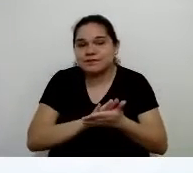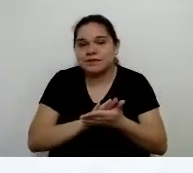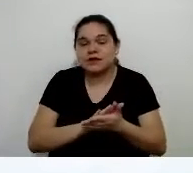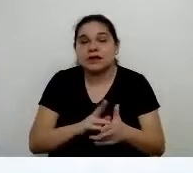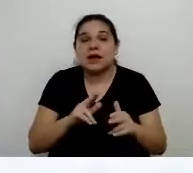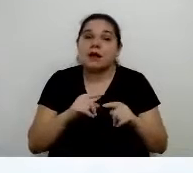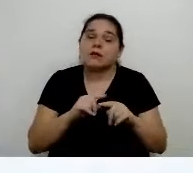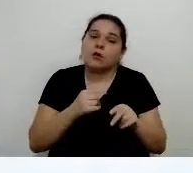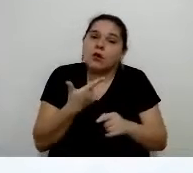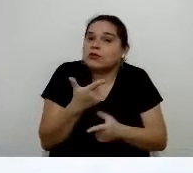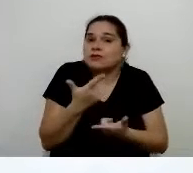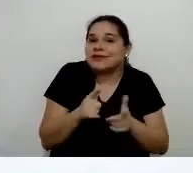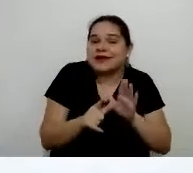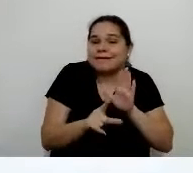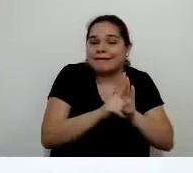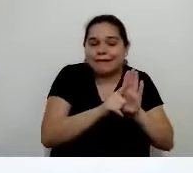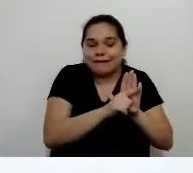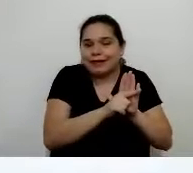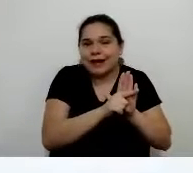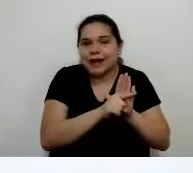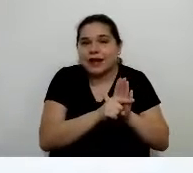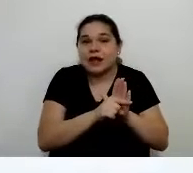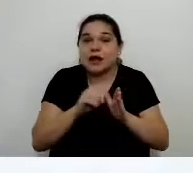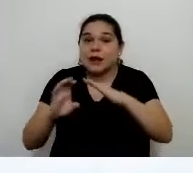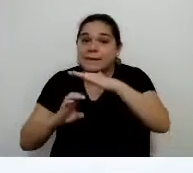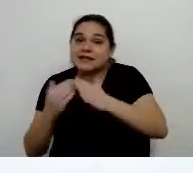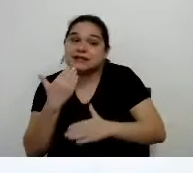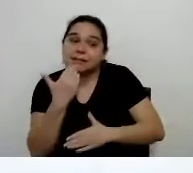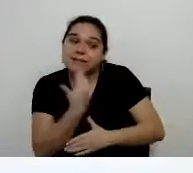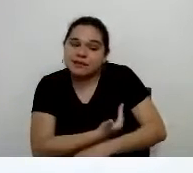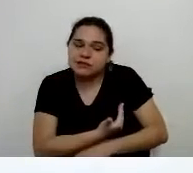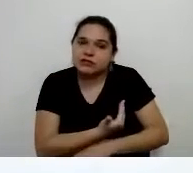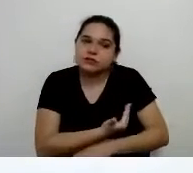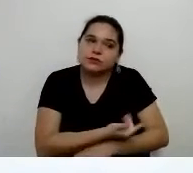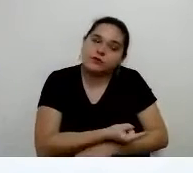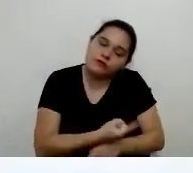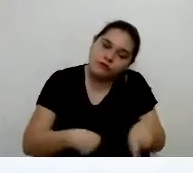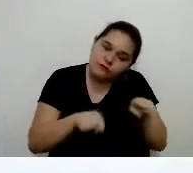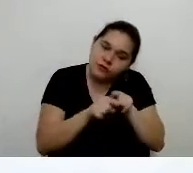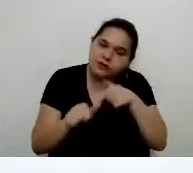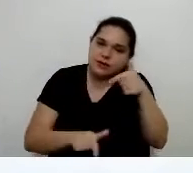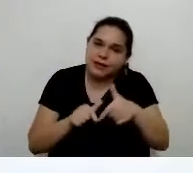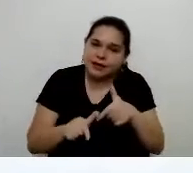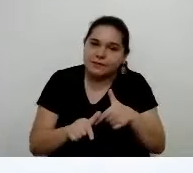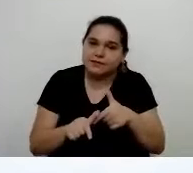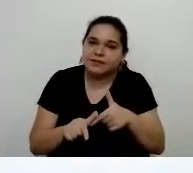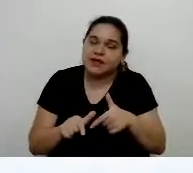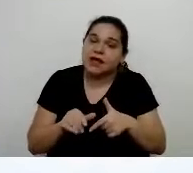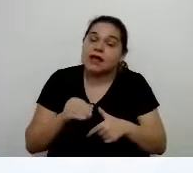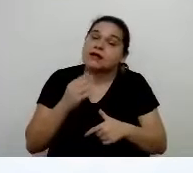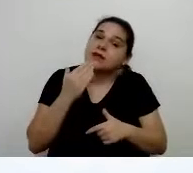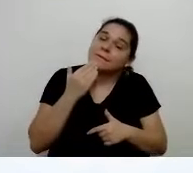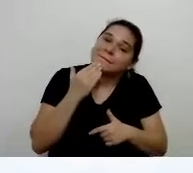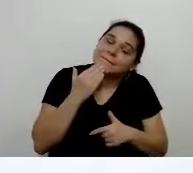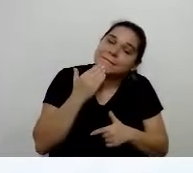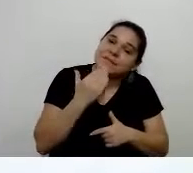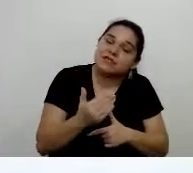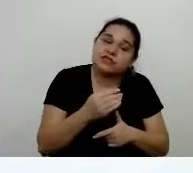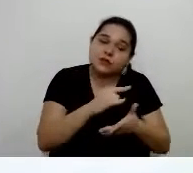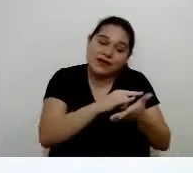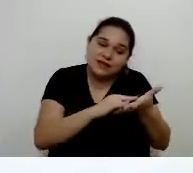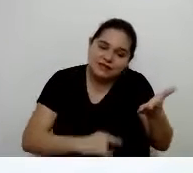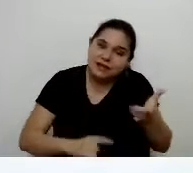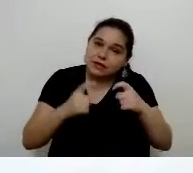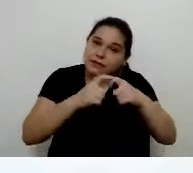estão pedindo para esses trabalhadores retornarem ao trabalho, para pedir um atestado médico junto ao teu médico de confiança, para que o médico diga se ele possa voltar ao